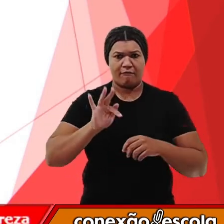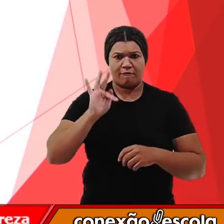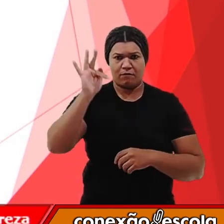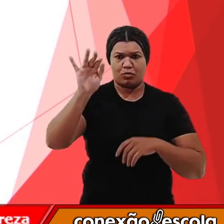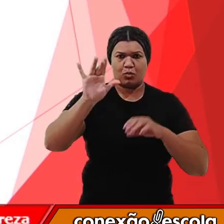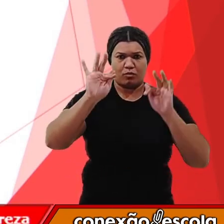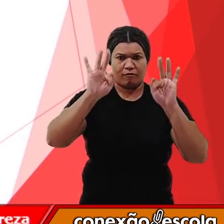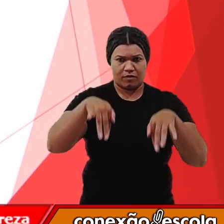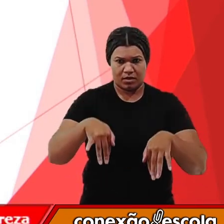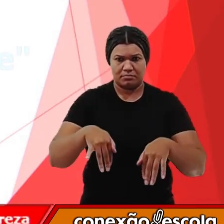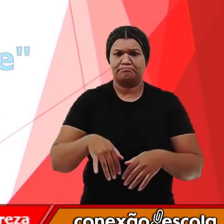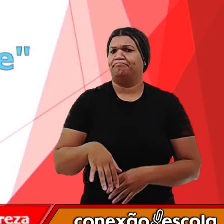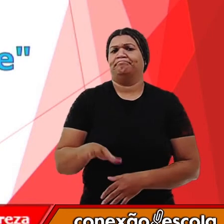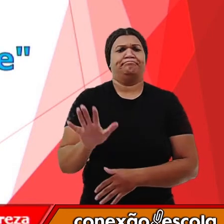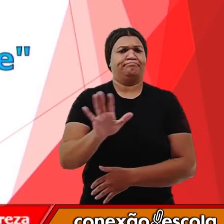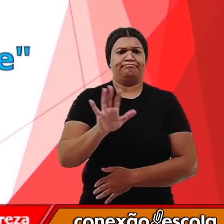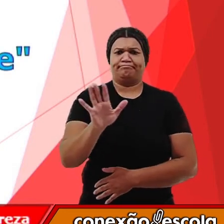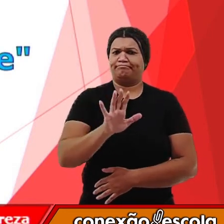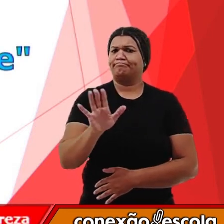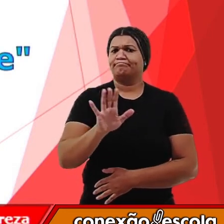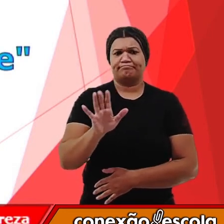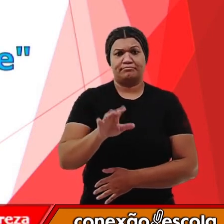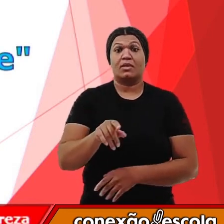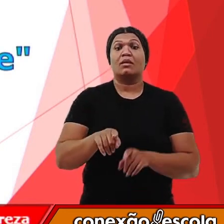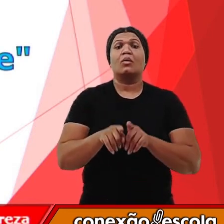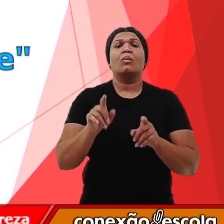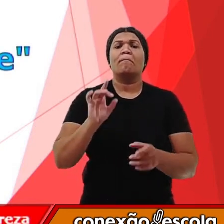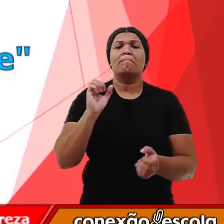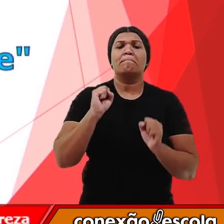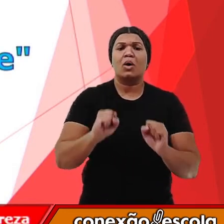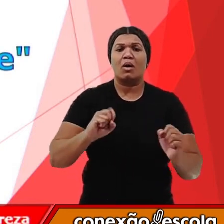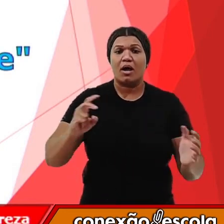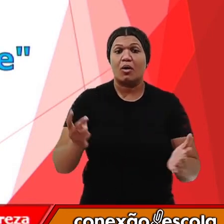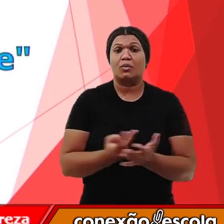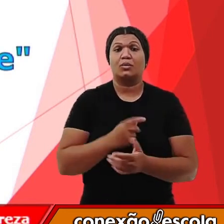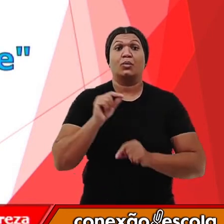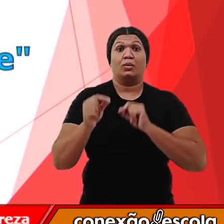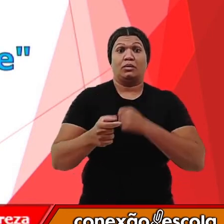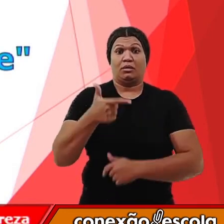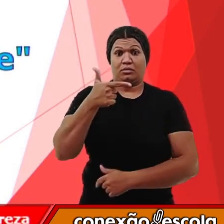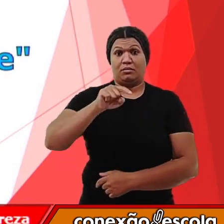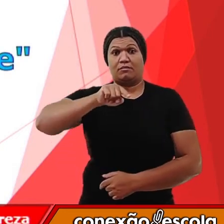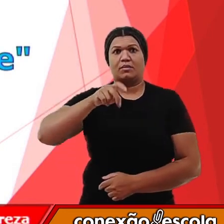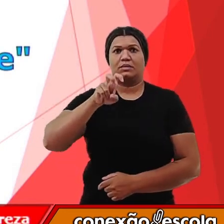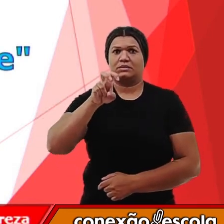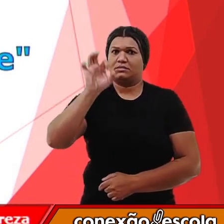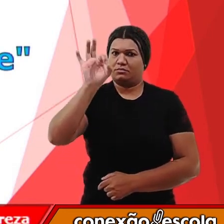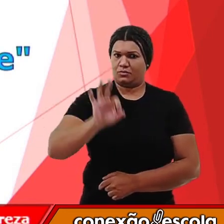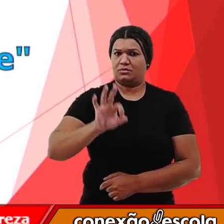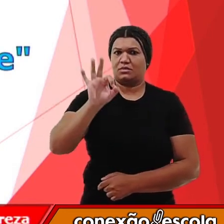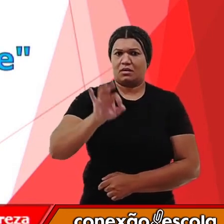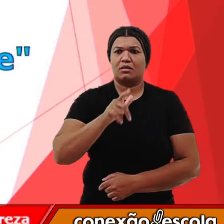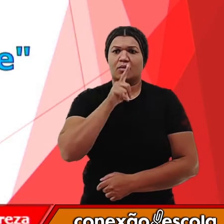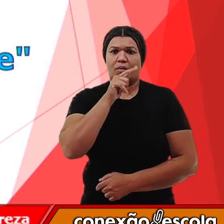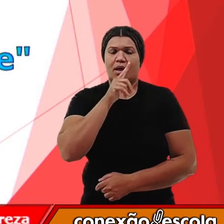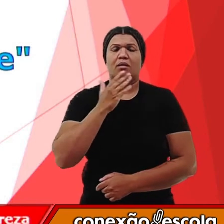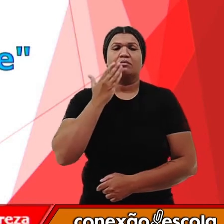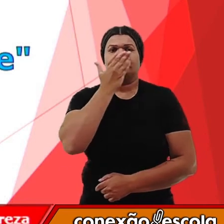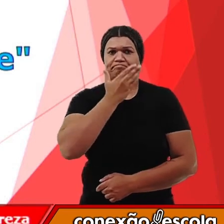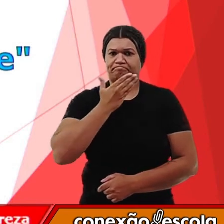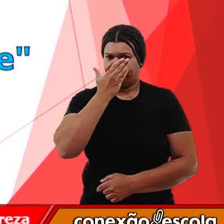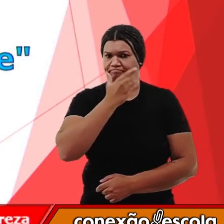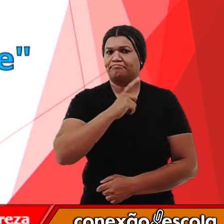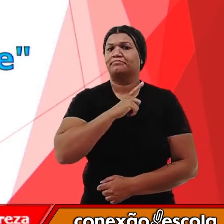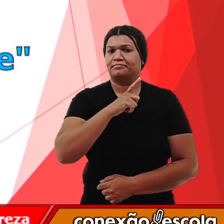Na verdade, não. O que pode acontecer é que desses 2,5% de água doce que nós temos e dessa